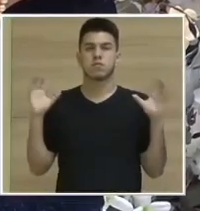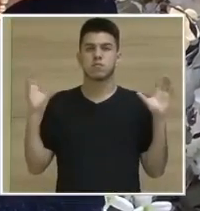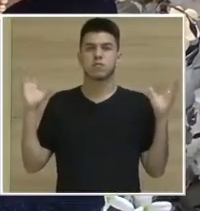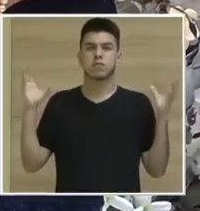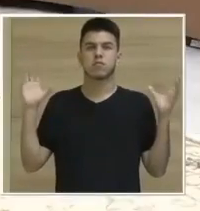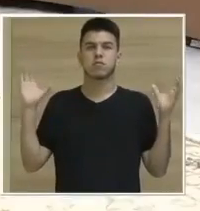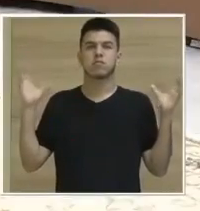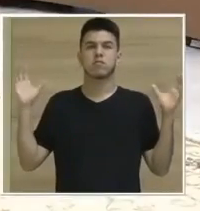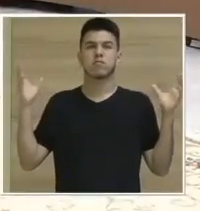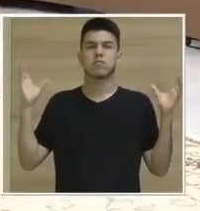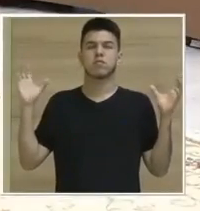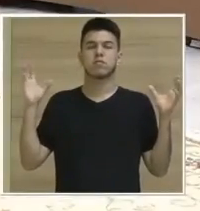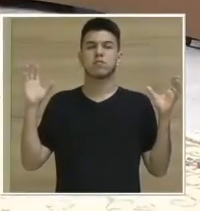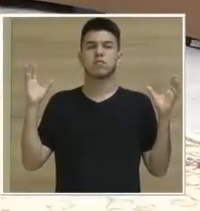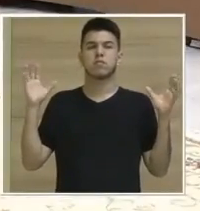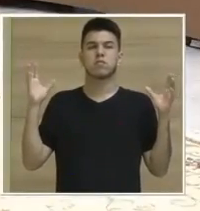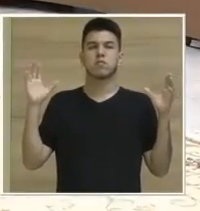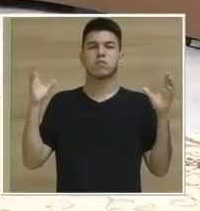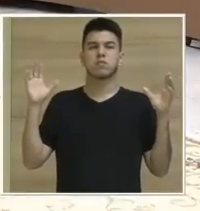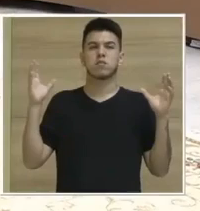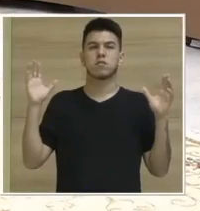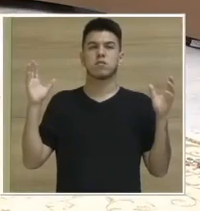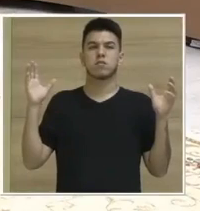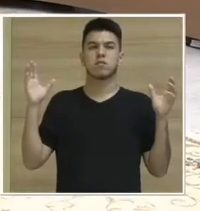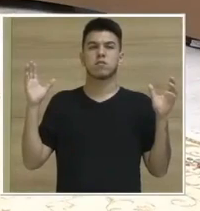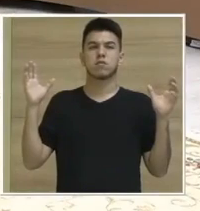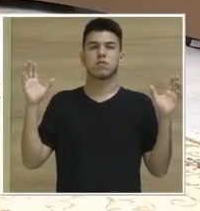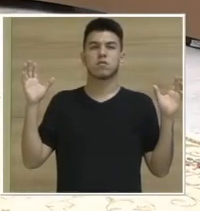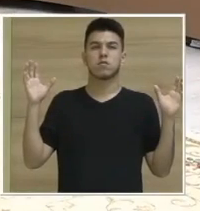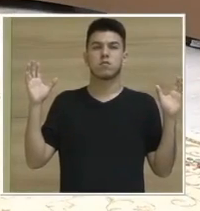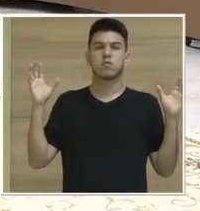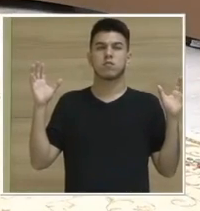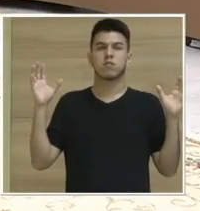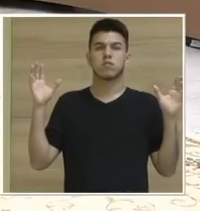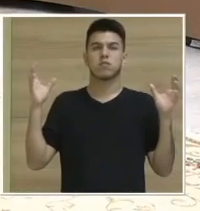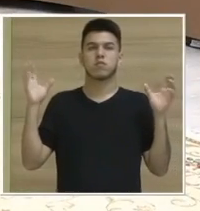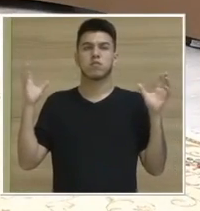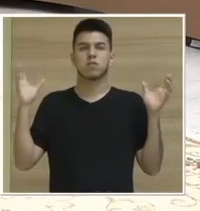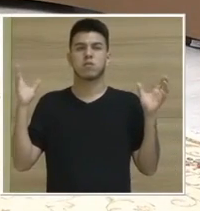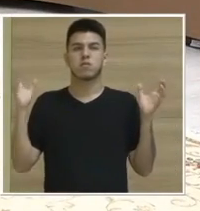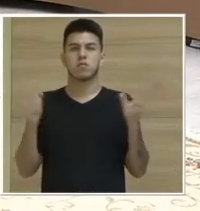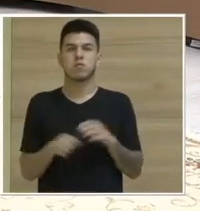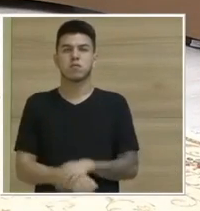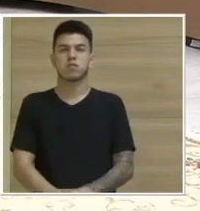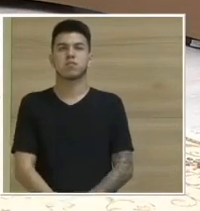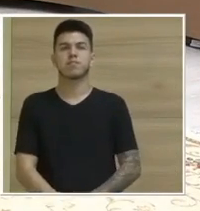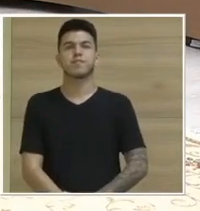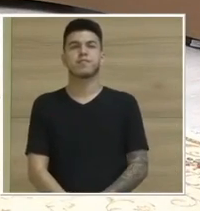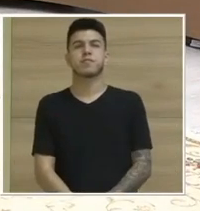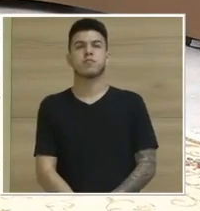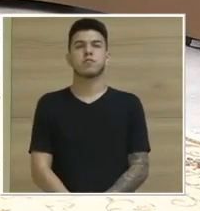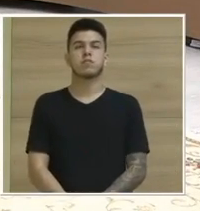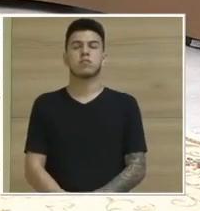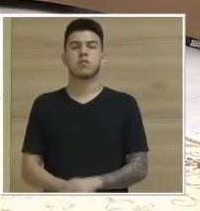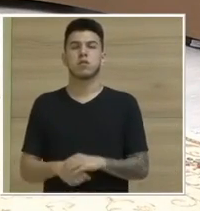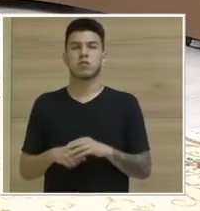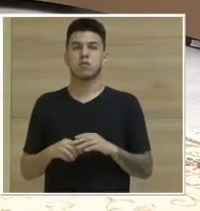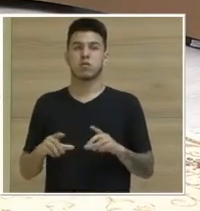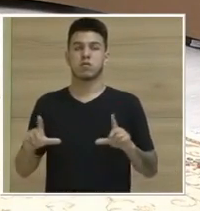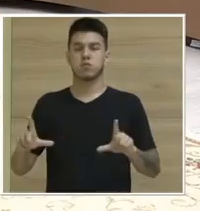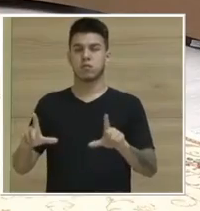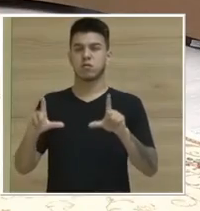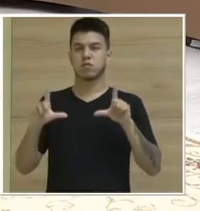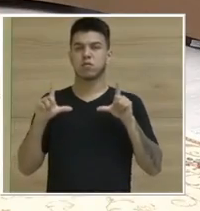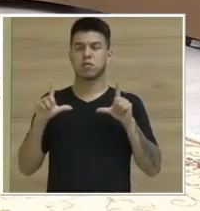inclusive vereadora. Ela recebeu o carinho dos amigos e familiares presentes no evento e por fazer aniversário justamente